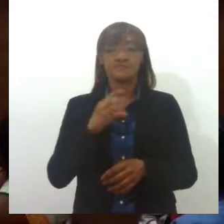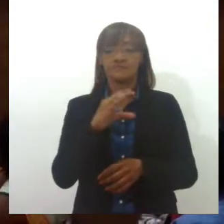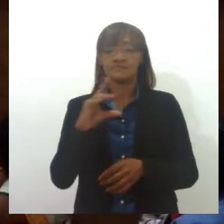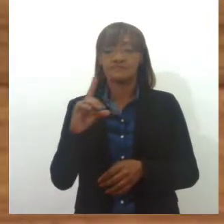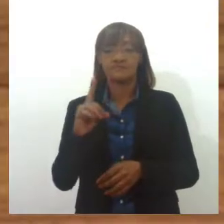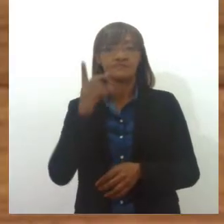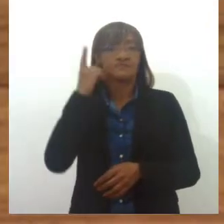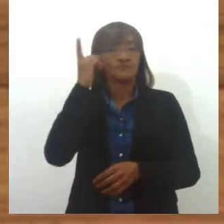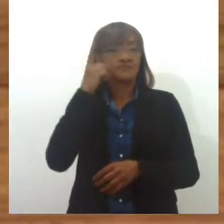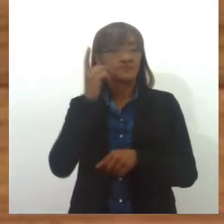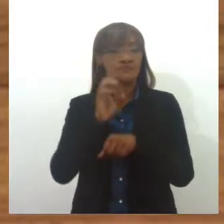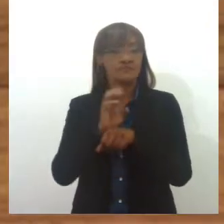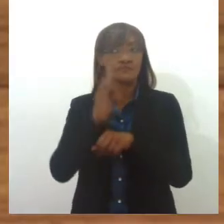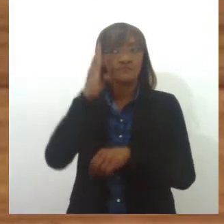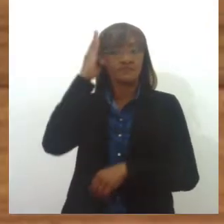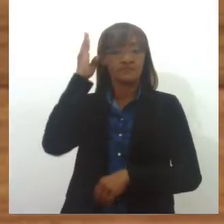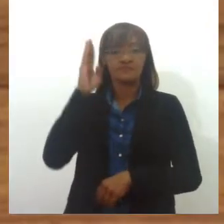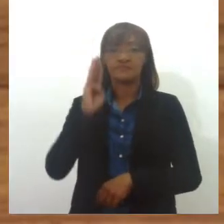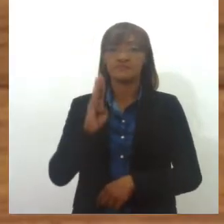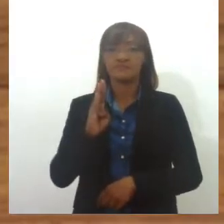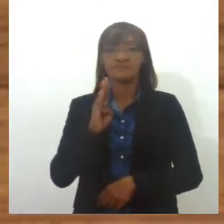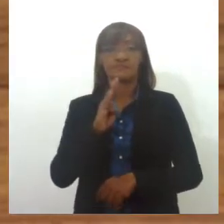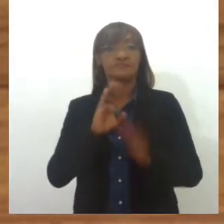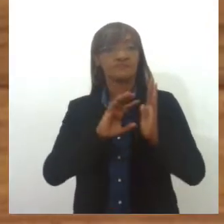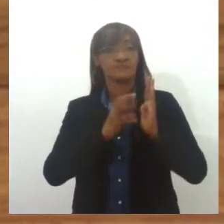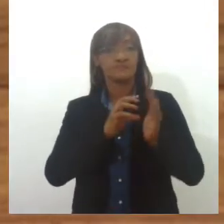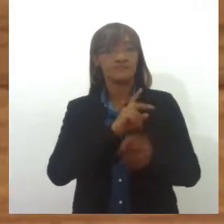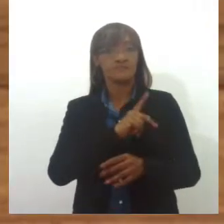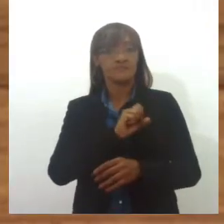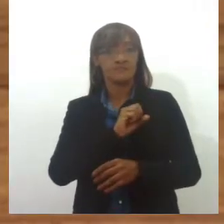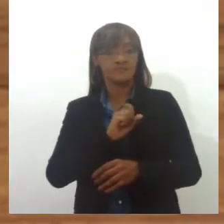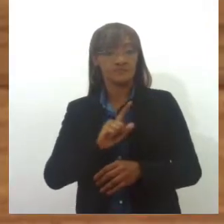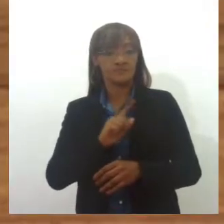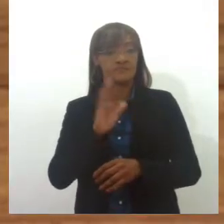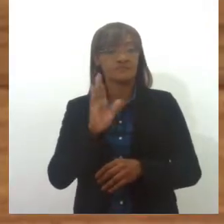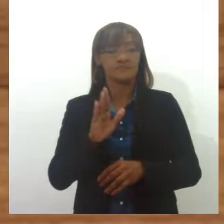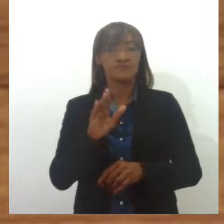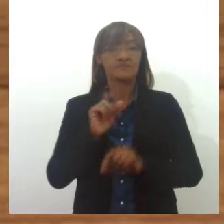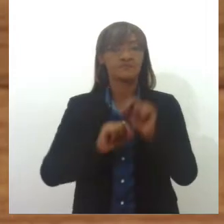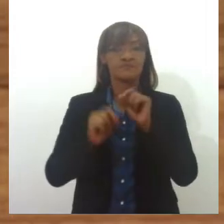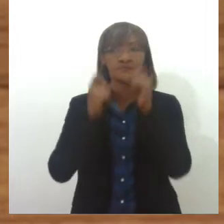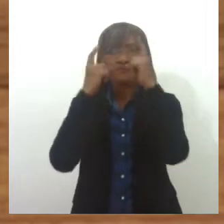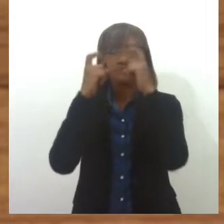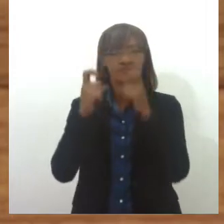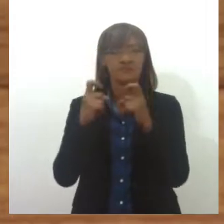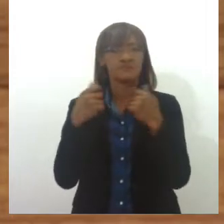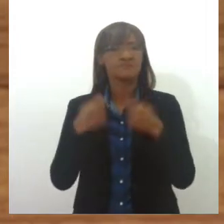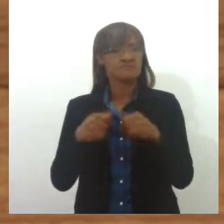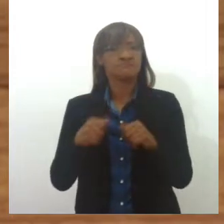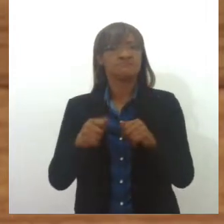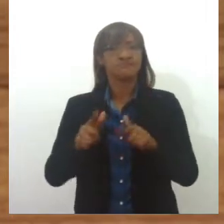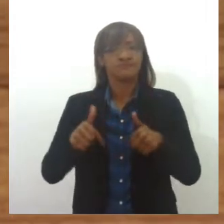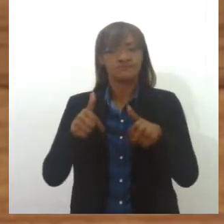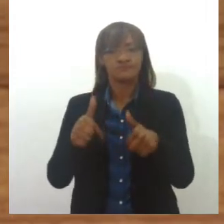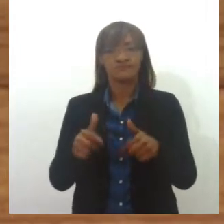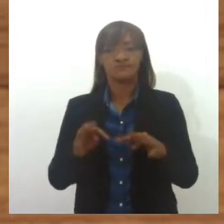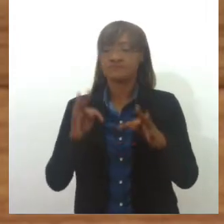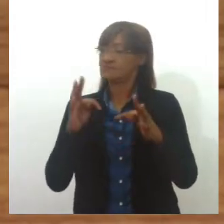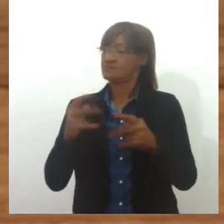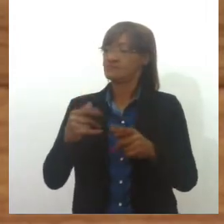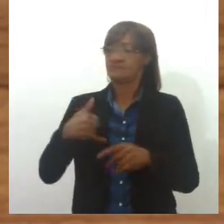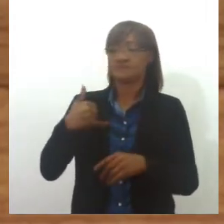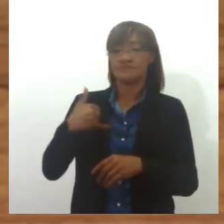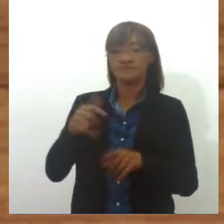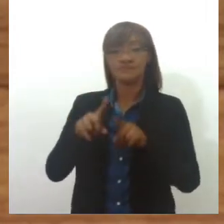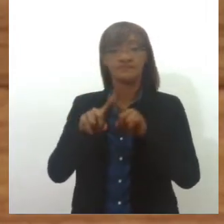deputado estadual Irã Barbosa do PSOL. Irã defende que a realidade da violência precisa ser enfrentada por toda a sociedade, mas